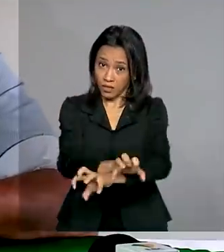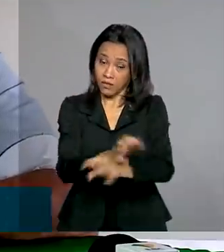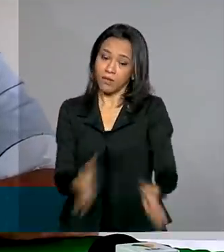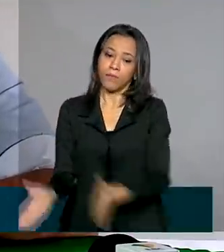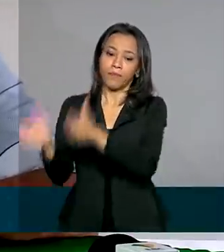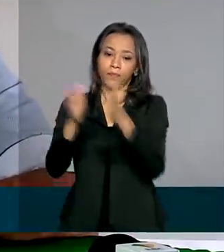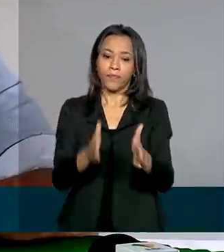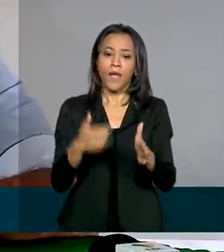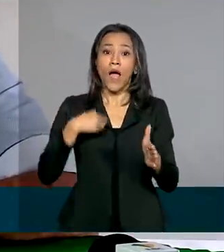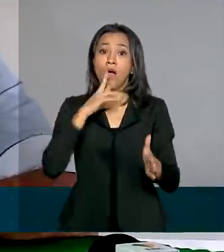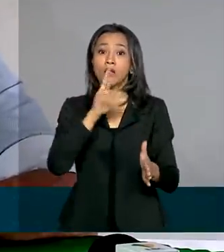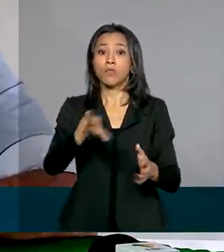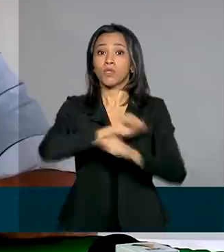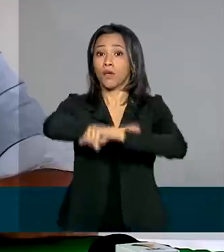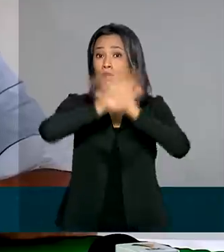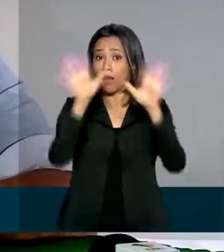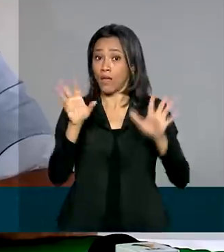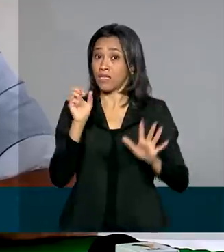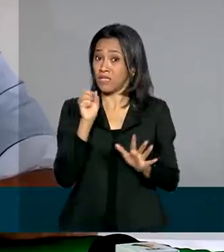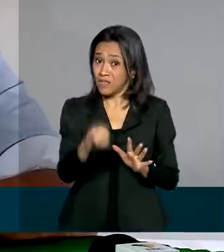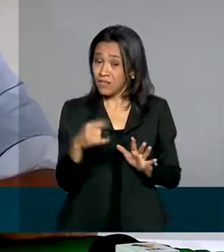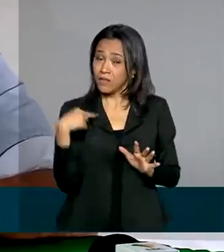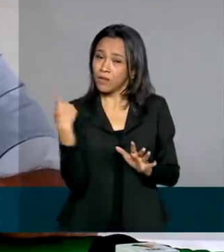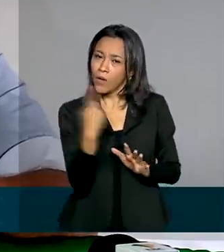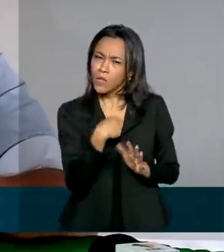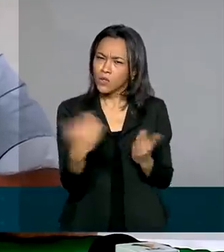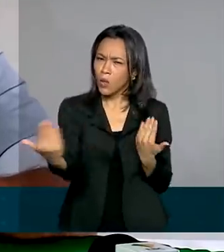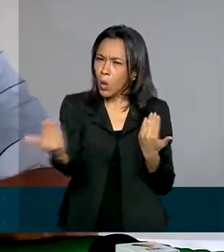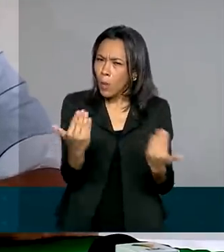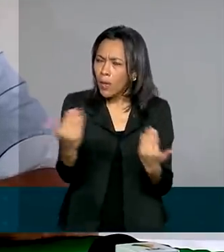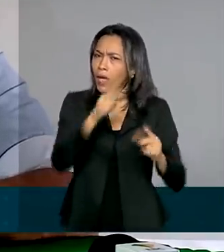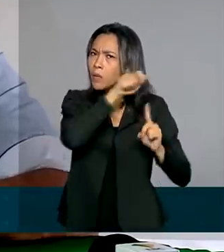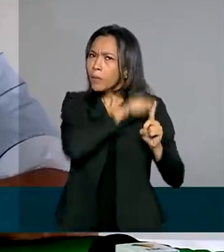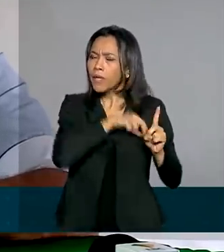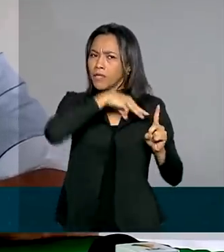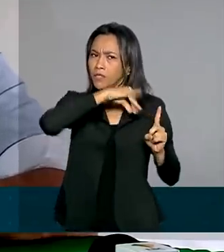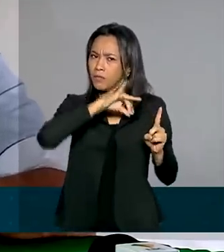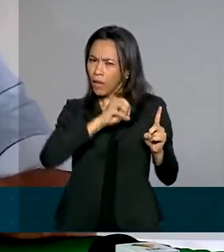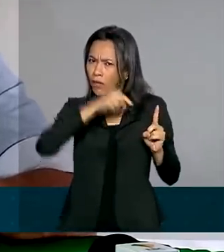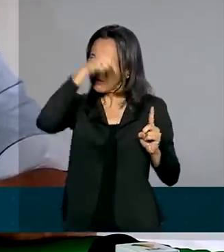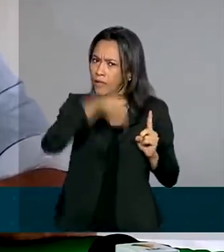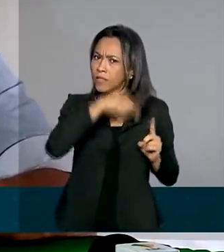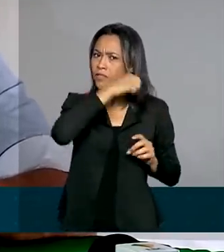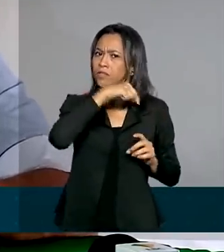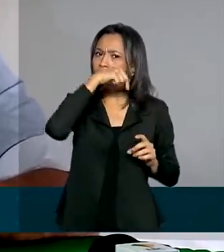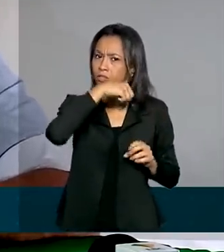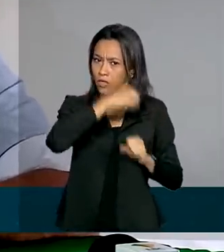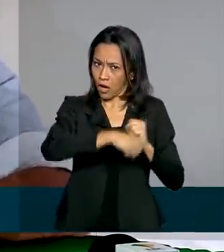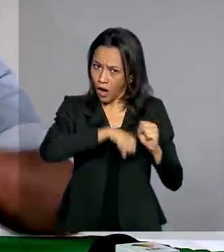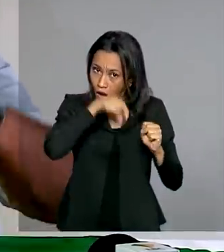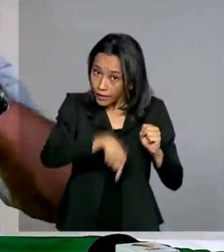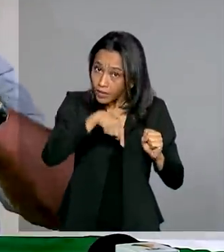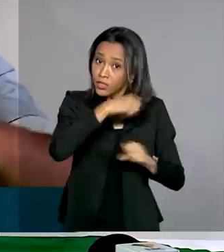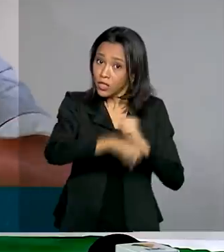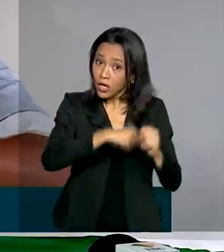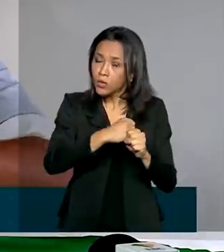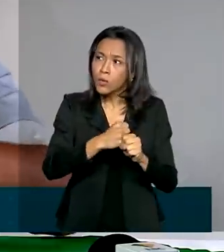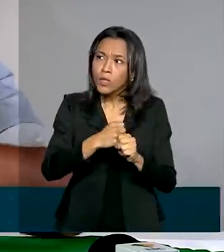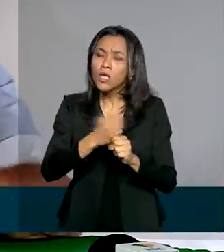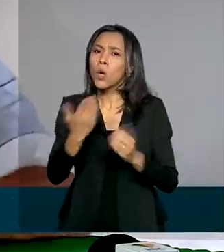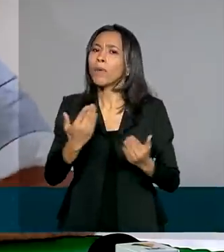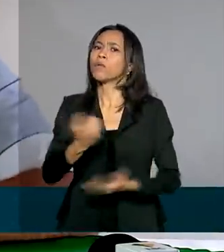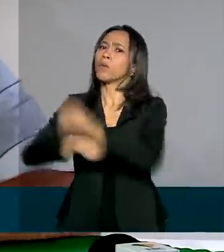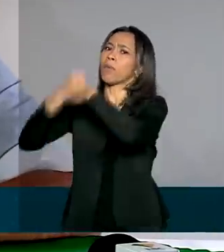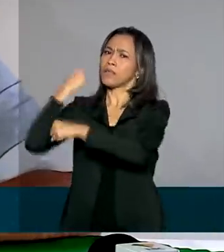Se nós compararmos o índice de desmatamento do mês de maio deste ano com maio de ano passado, a queda